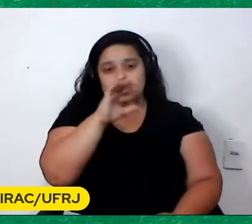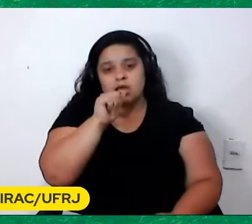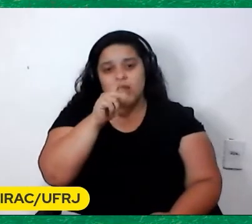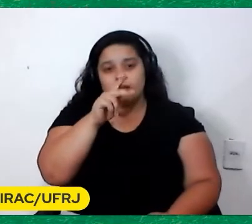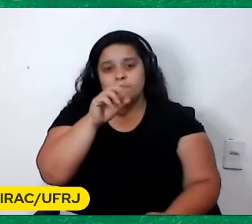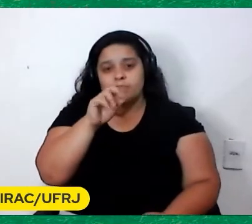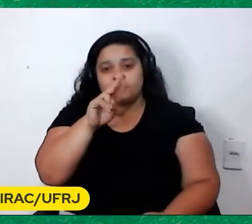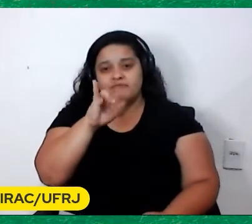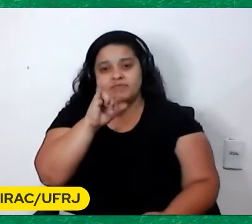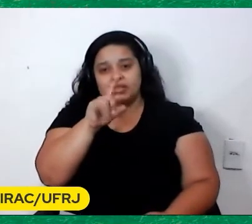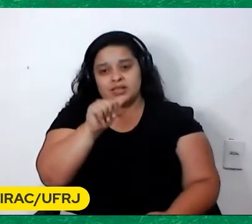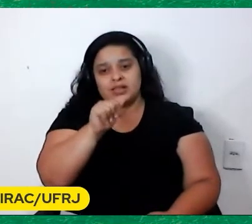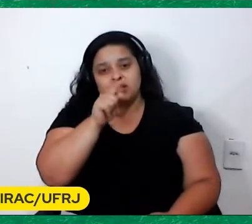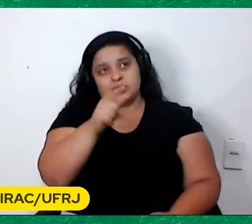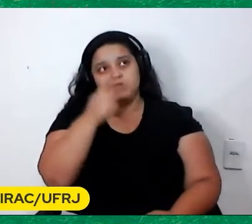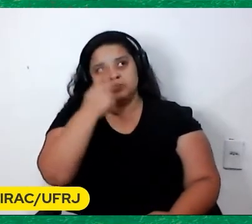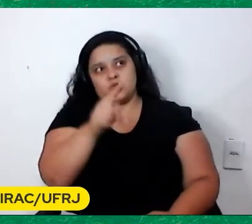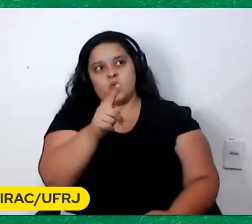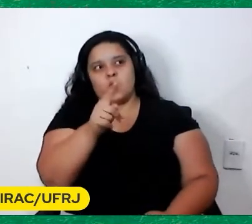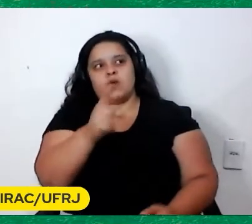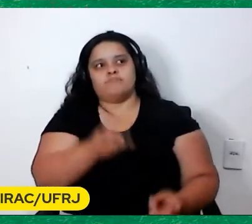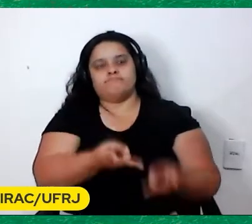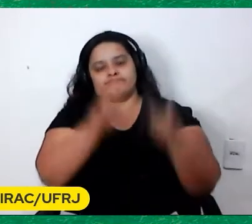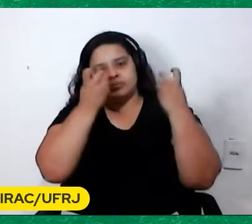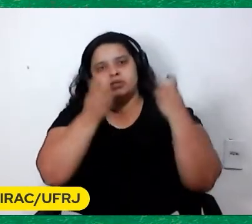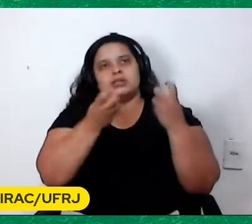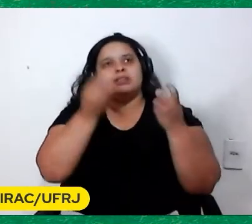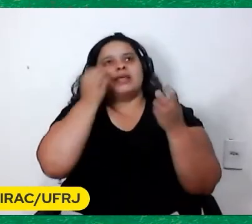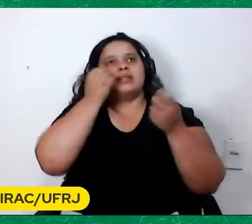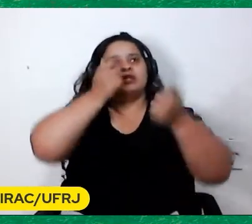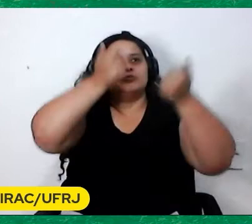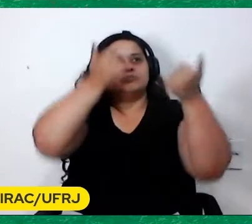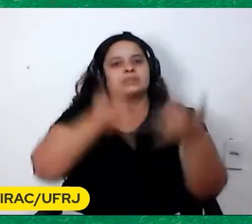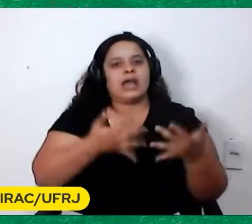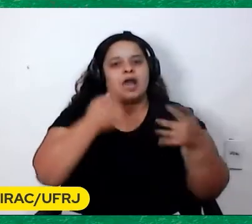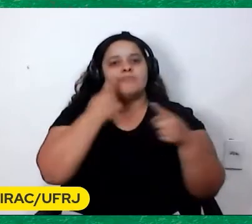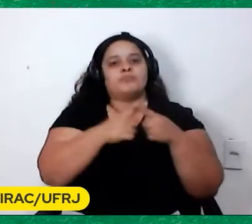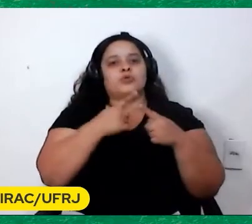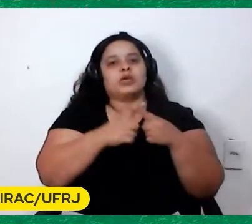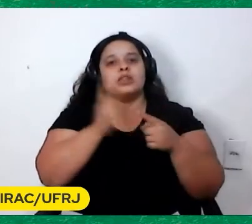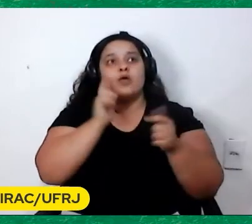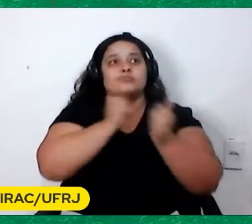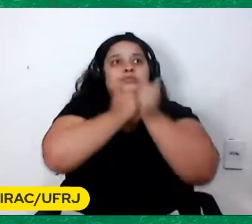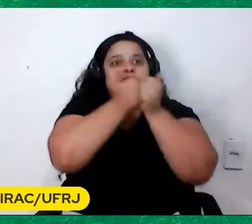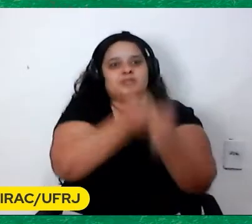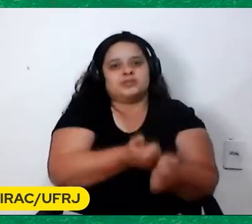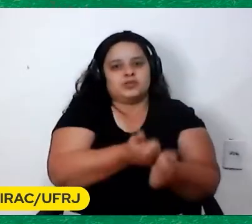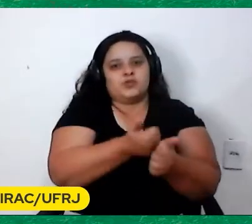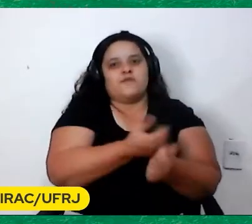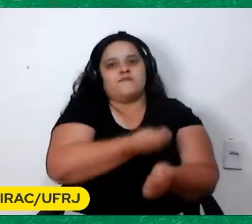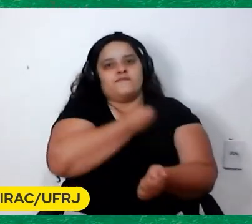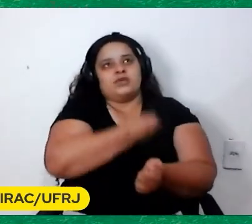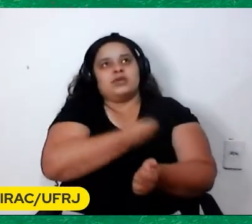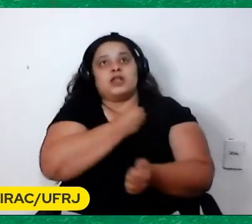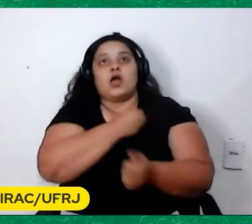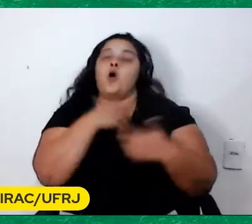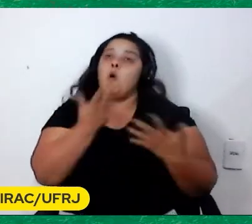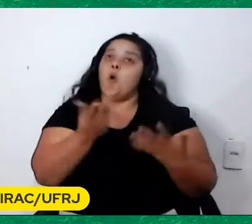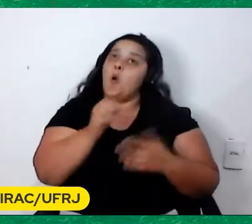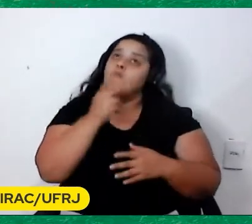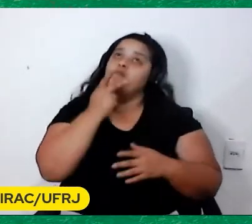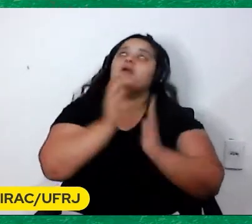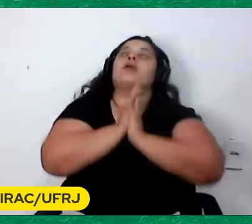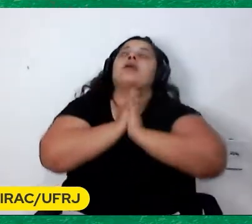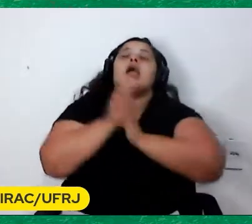trouxe agora Essa interpretação Tentava explicar um pouco Por que ele não tinha seguido essa carreira Ou dizendo Ainda bem que eu não segui essa carreira